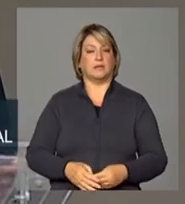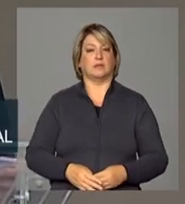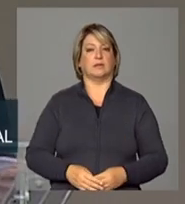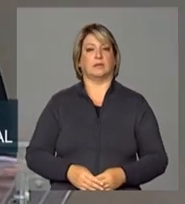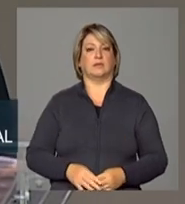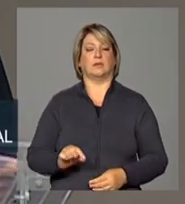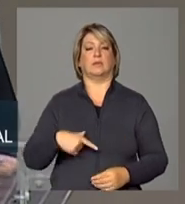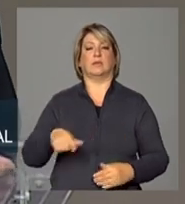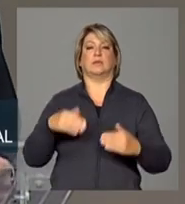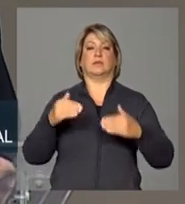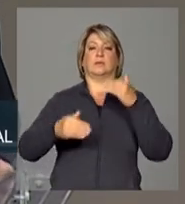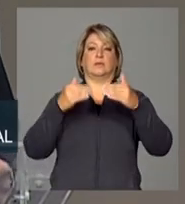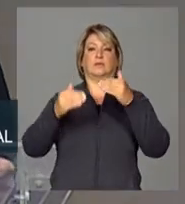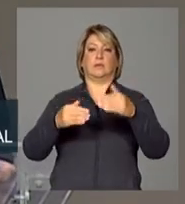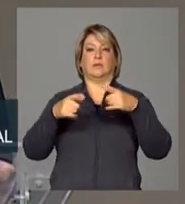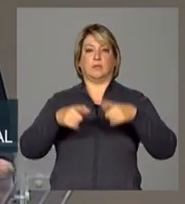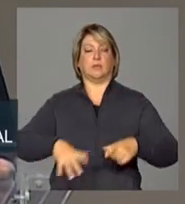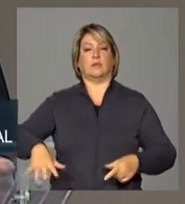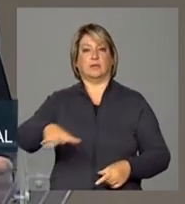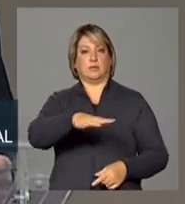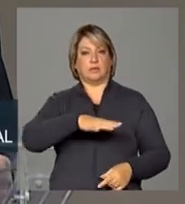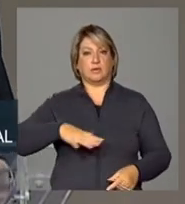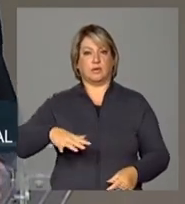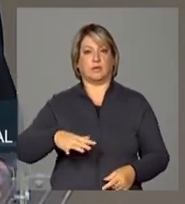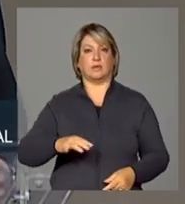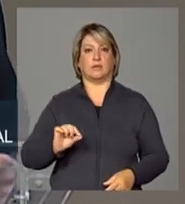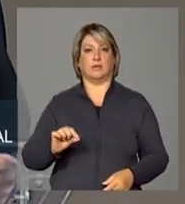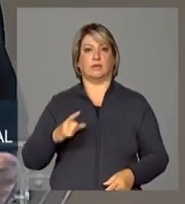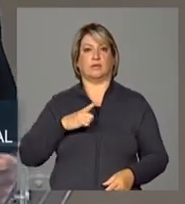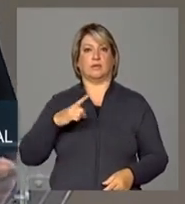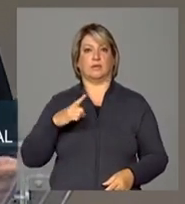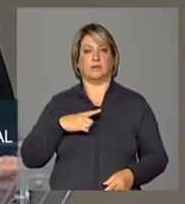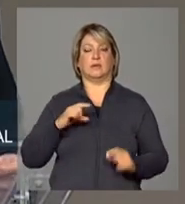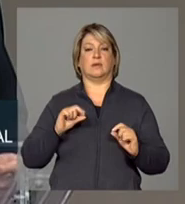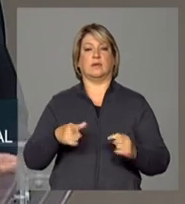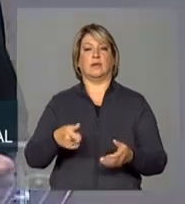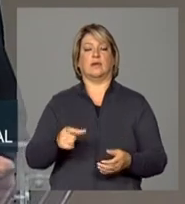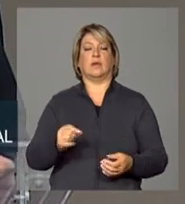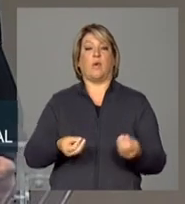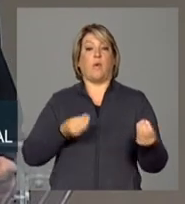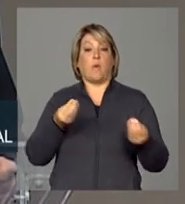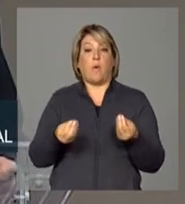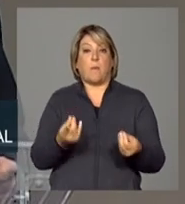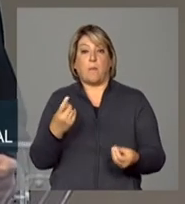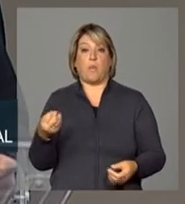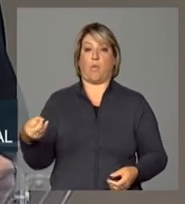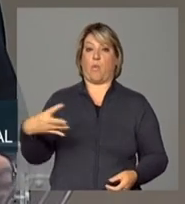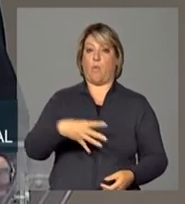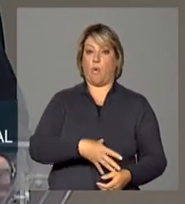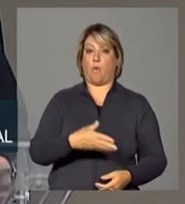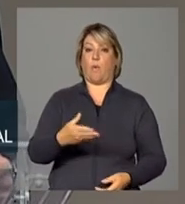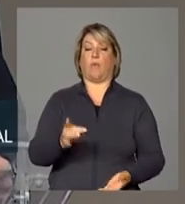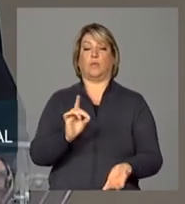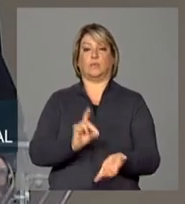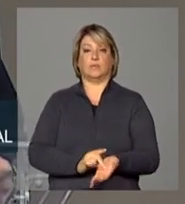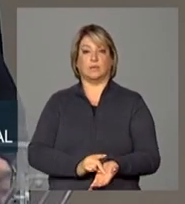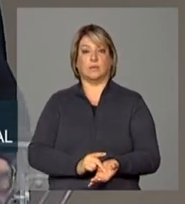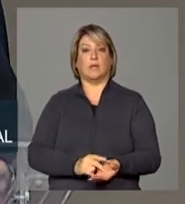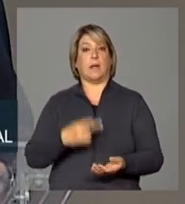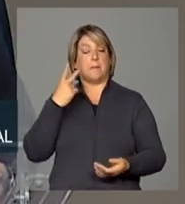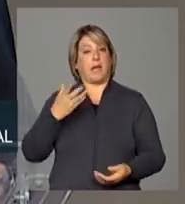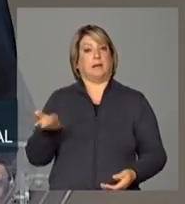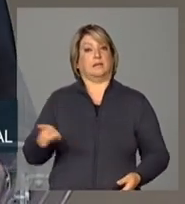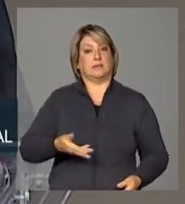o desenvolvimento regional dispor de um instrumento novo, eficaz, para